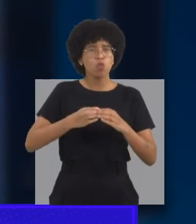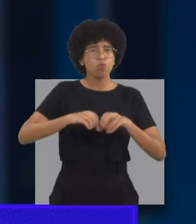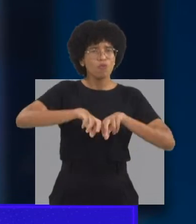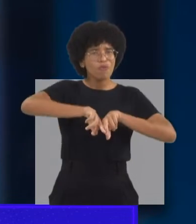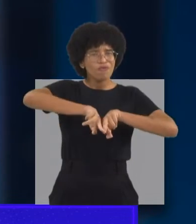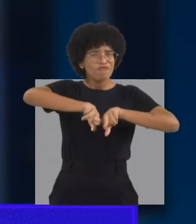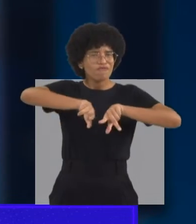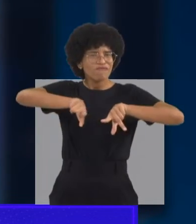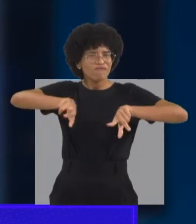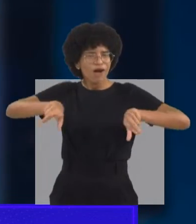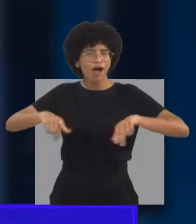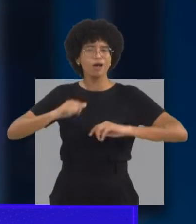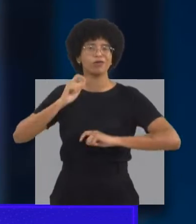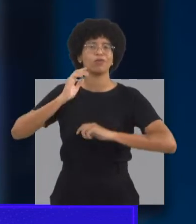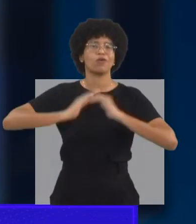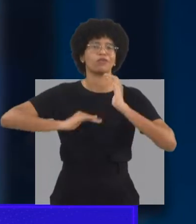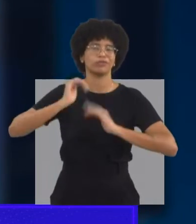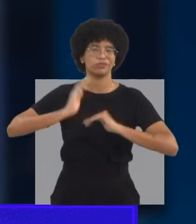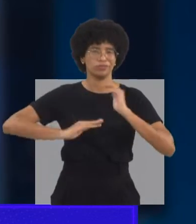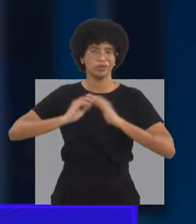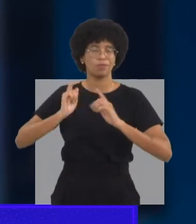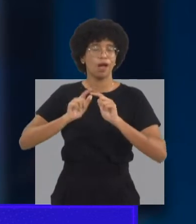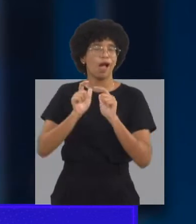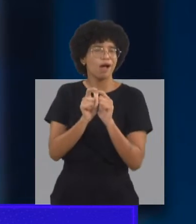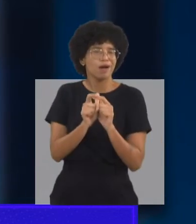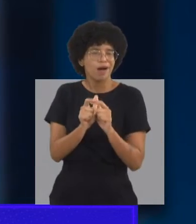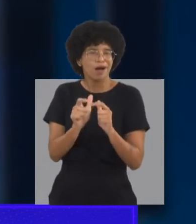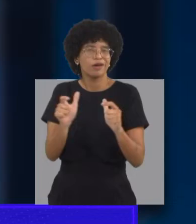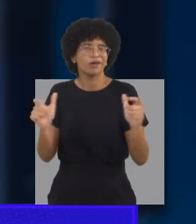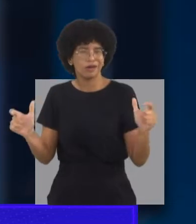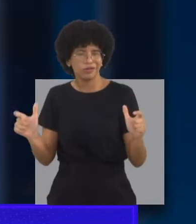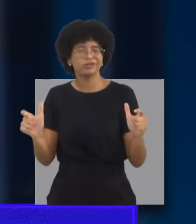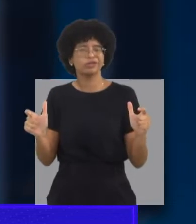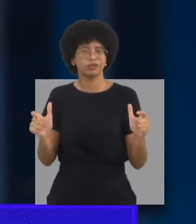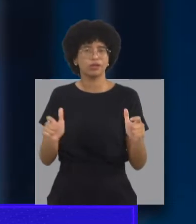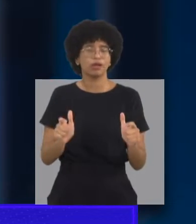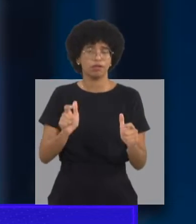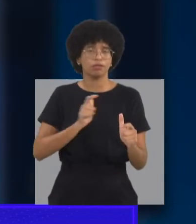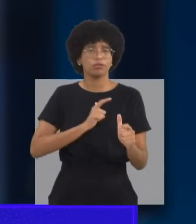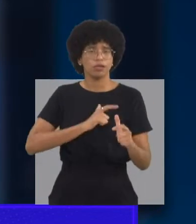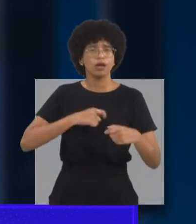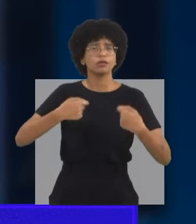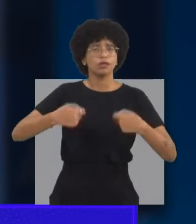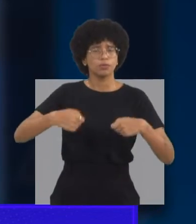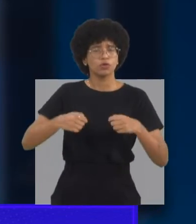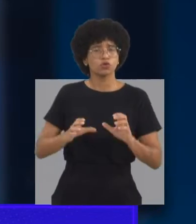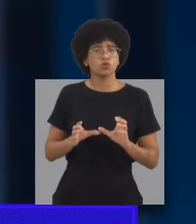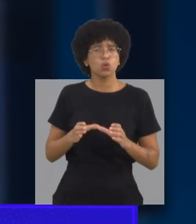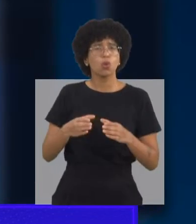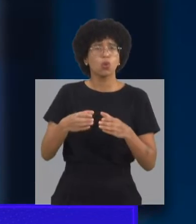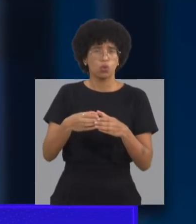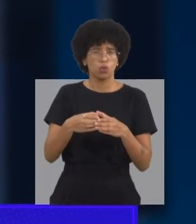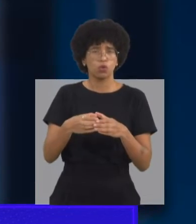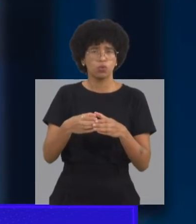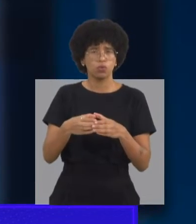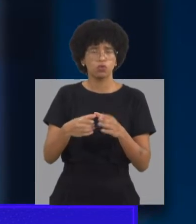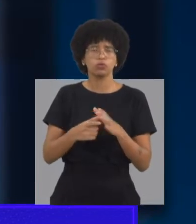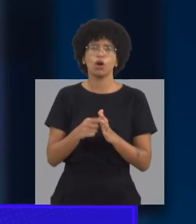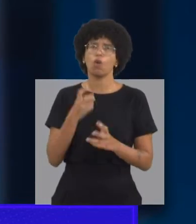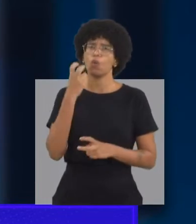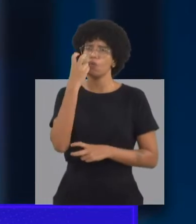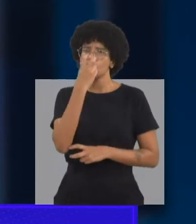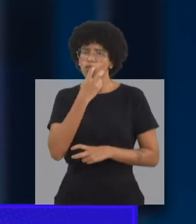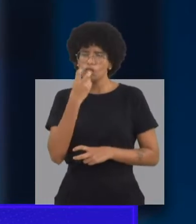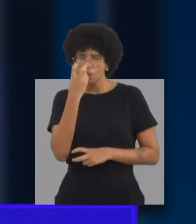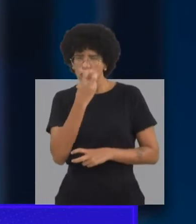técnicas específicas junto com a equipe, porque não se trata autismo só, não é só o terapeuta